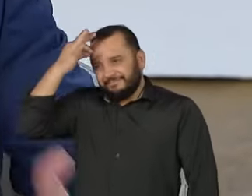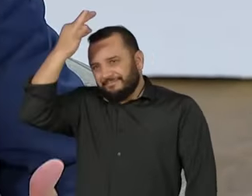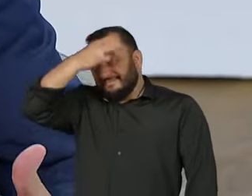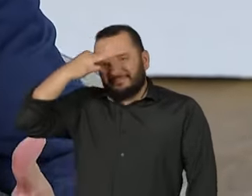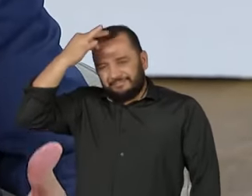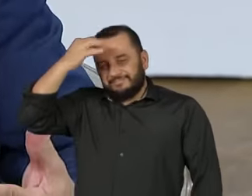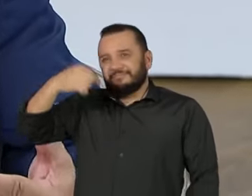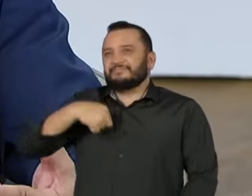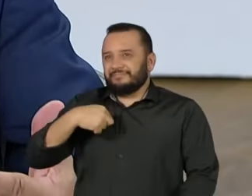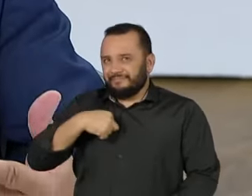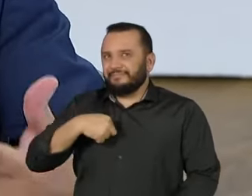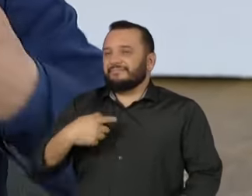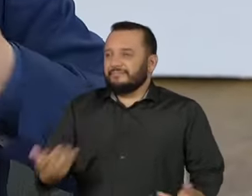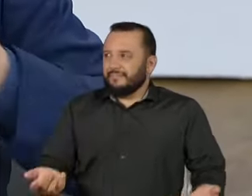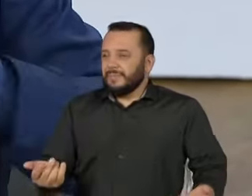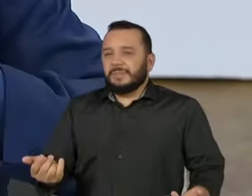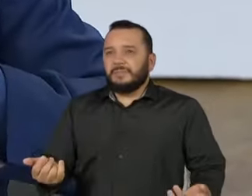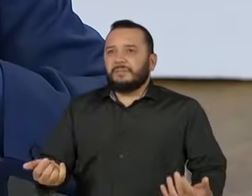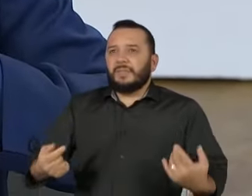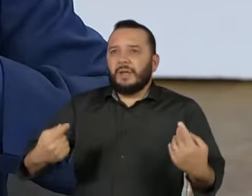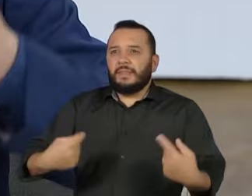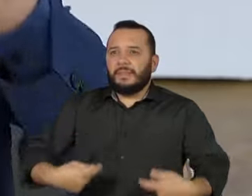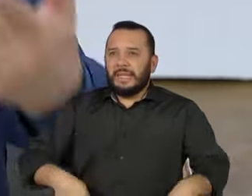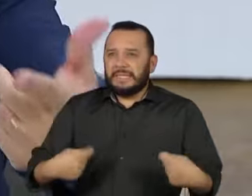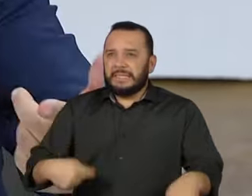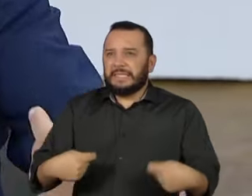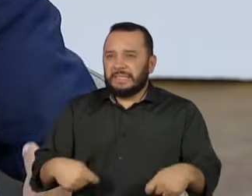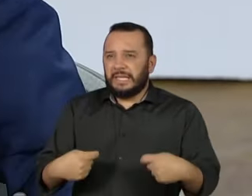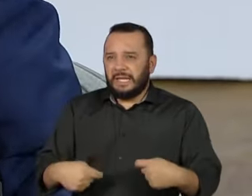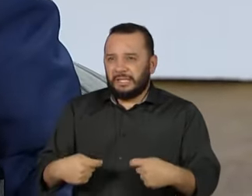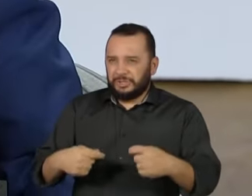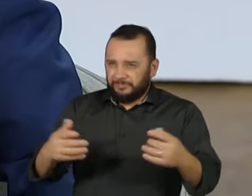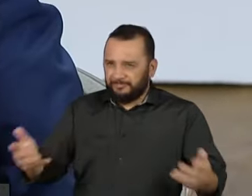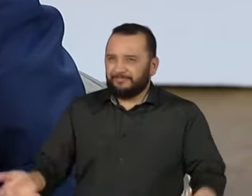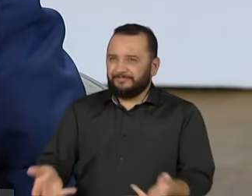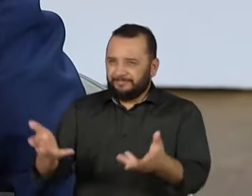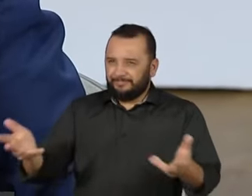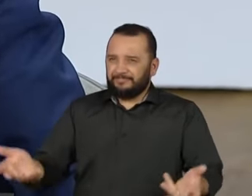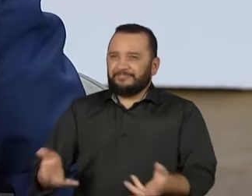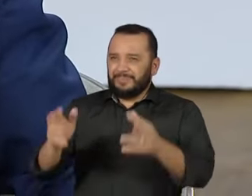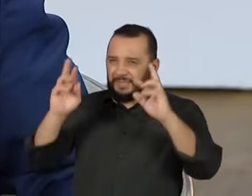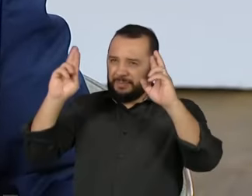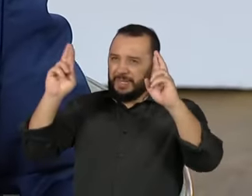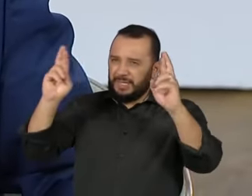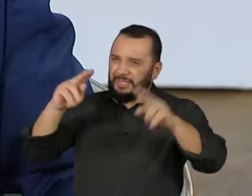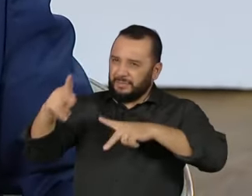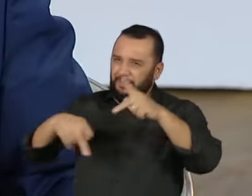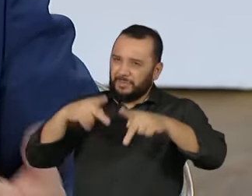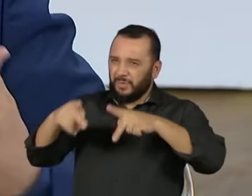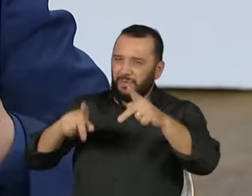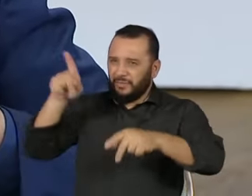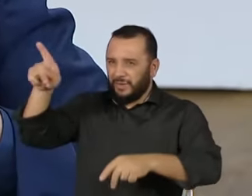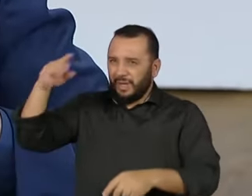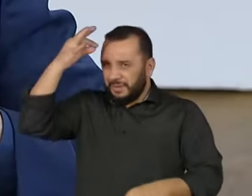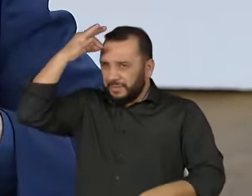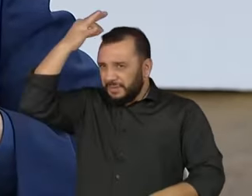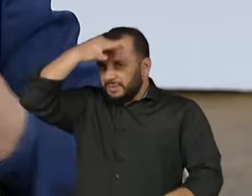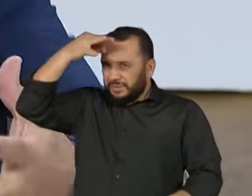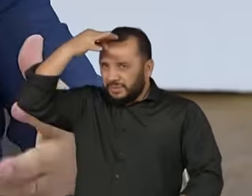pela necessidade que eu via de trazer esperança para o semblante dos capixabas novamente, sabe? Então, assim,